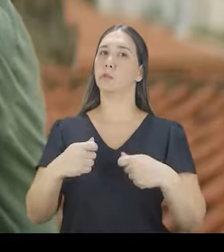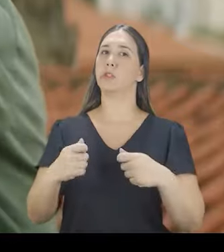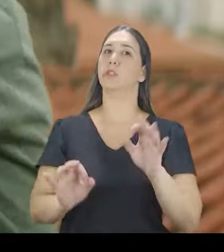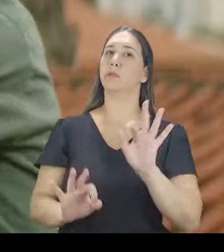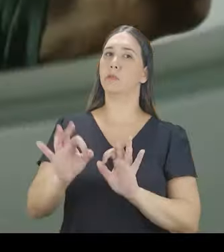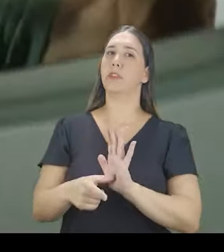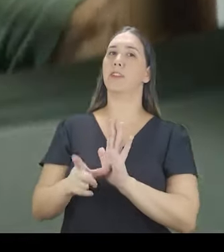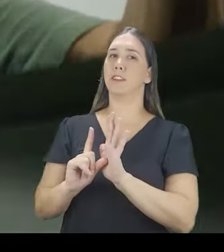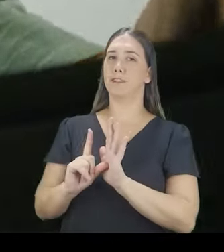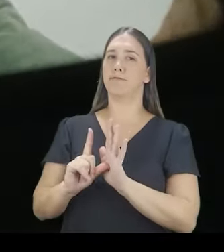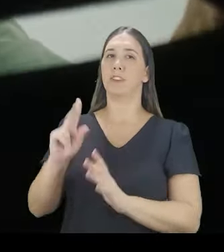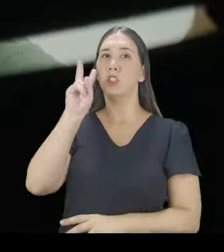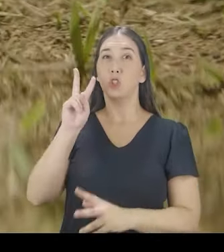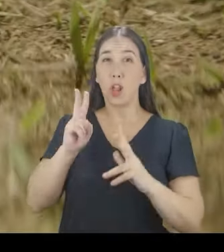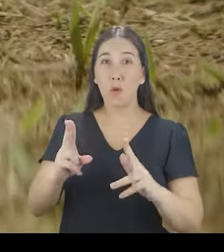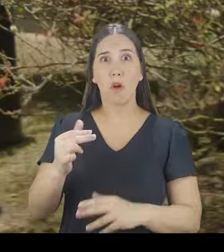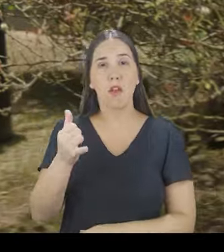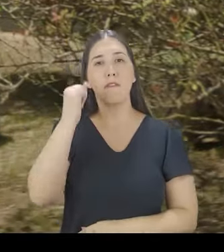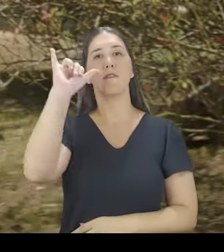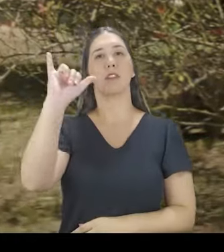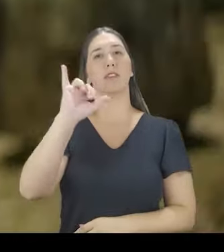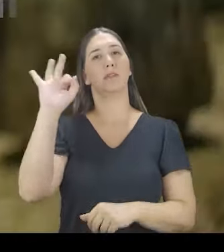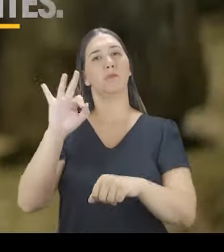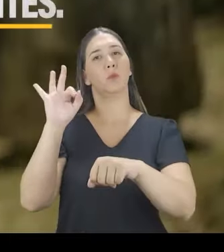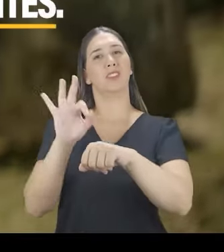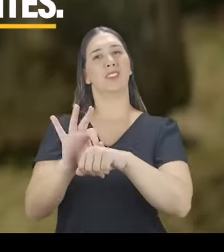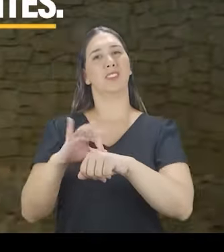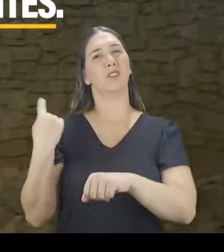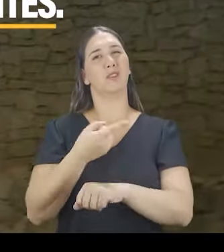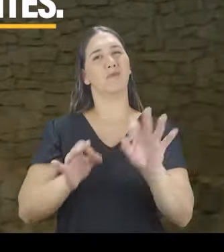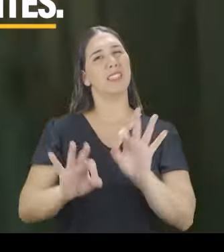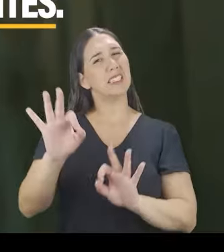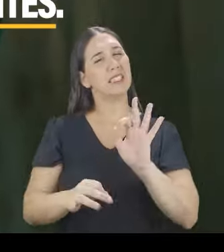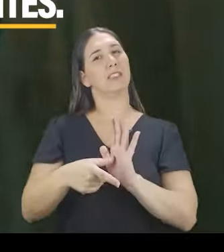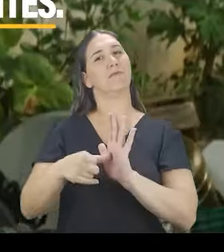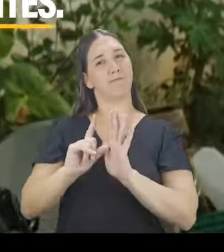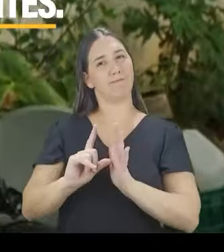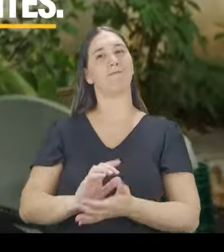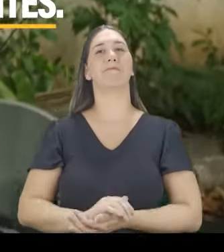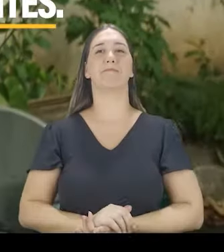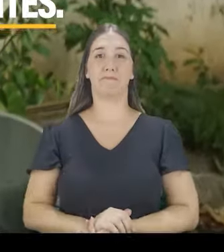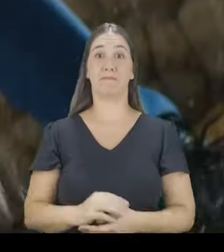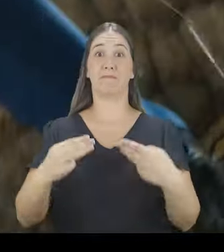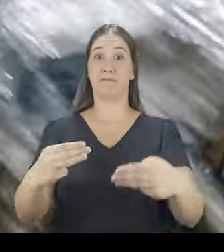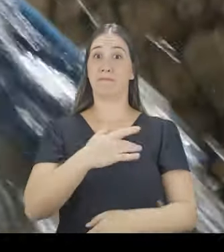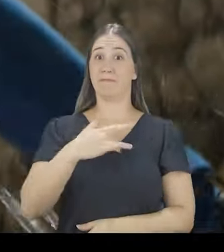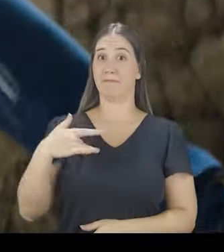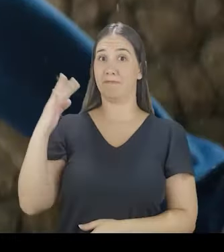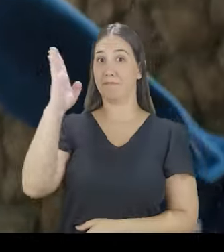essas histórias não se repitam. Combate ao mosquito. Para fazer diferente, precisamos agir antes.